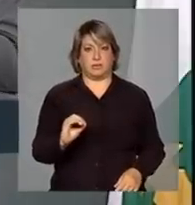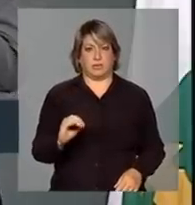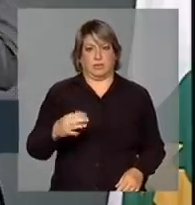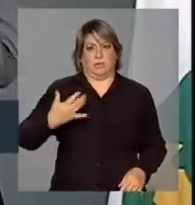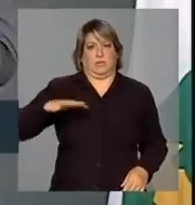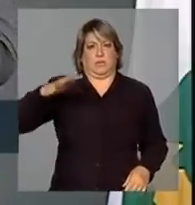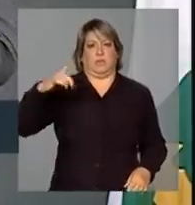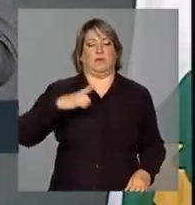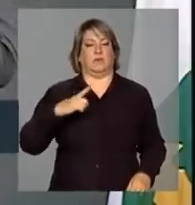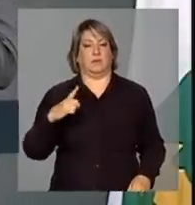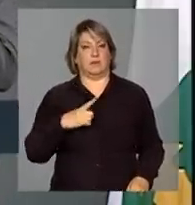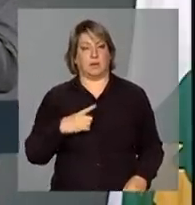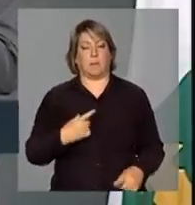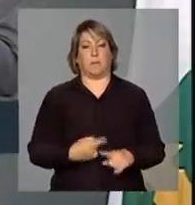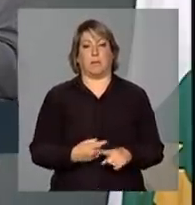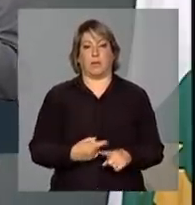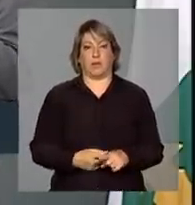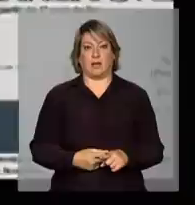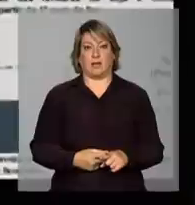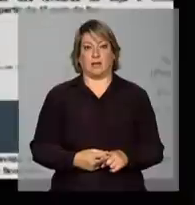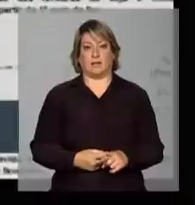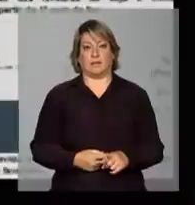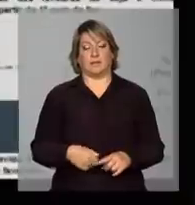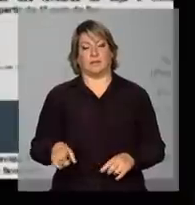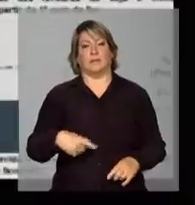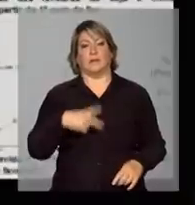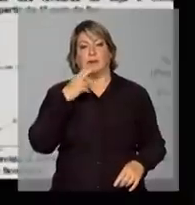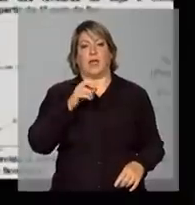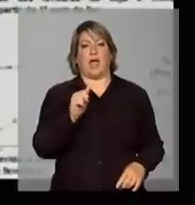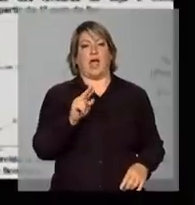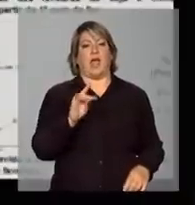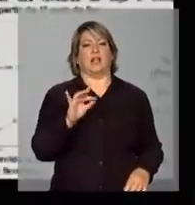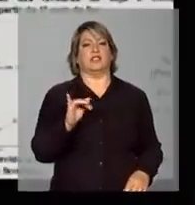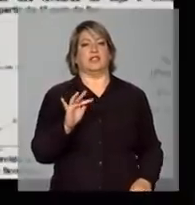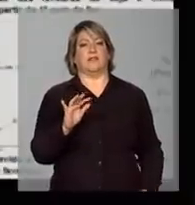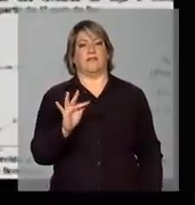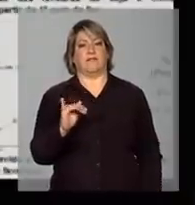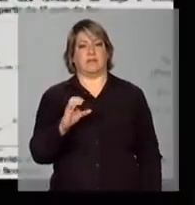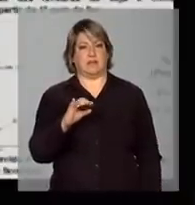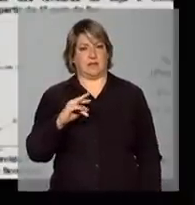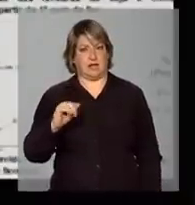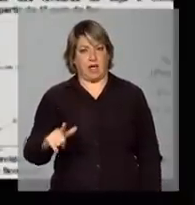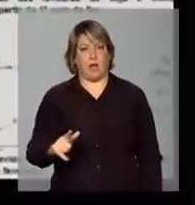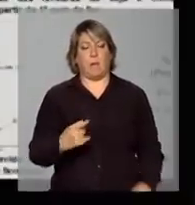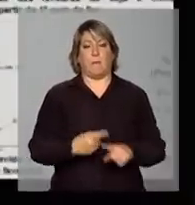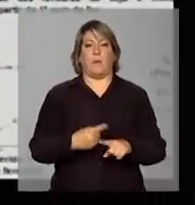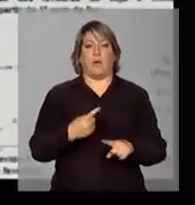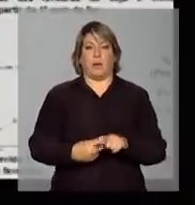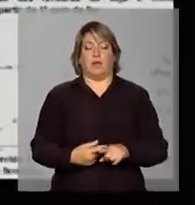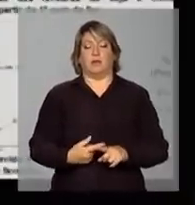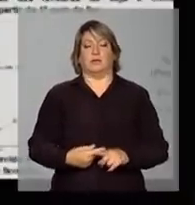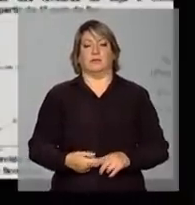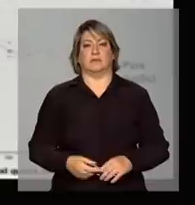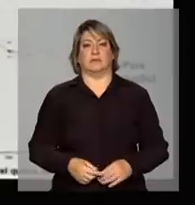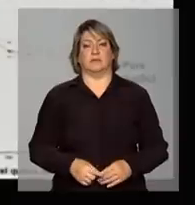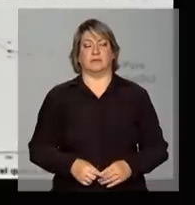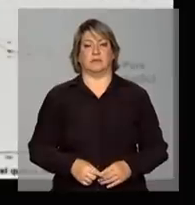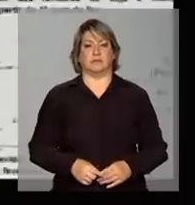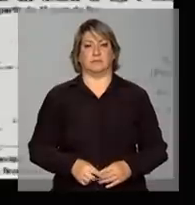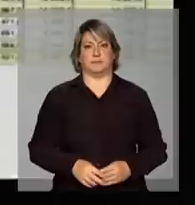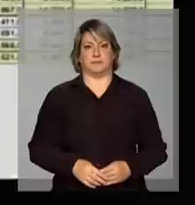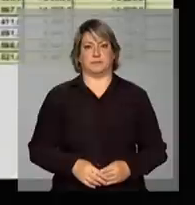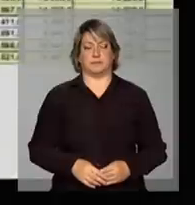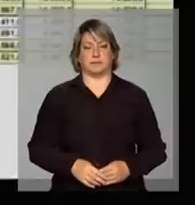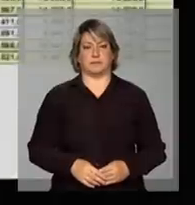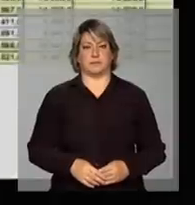ele tem um certo até artificialismo, porque nós estamos, nesse caso do... Voltando aqui.